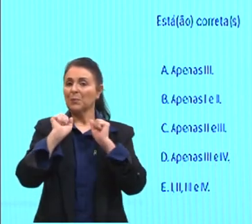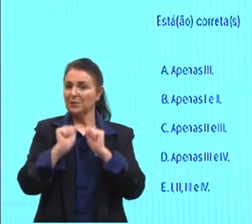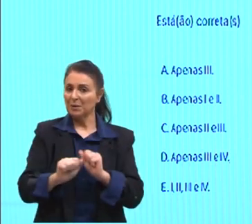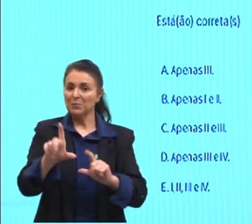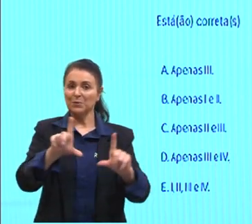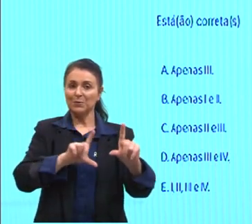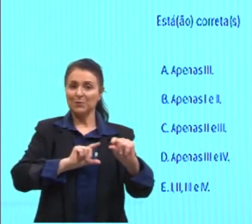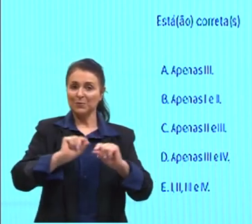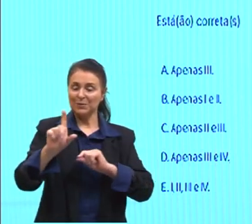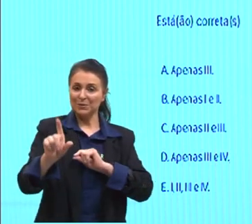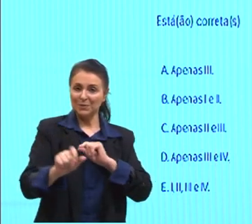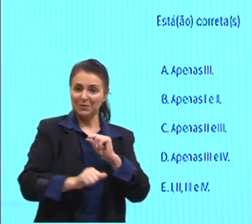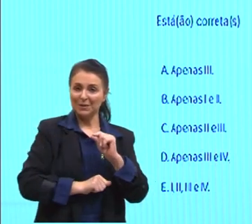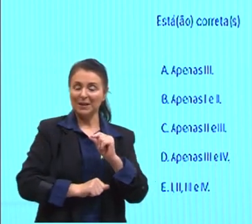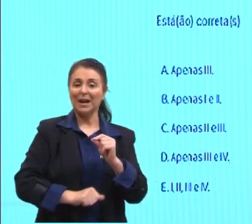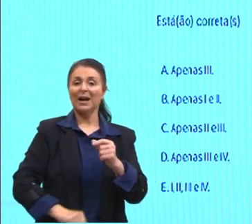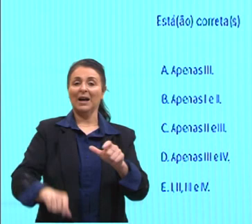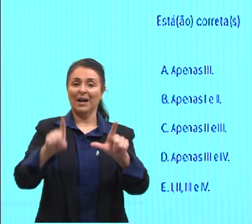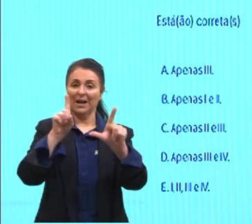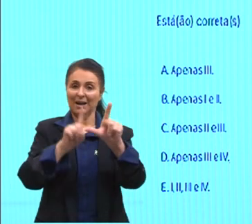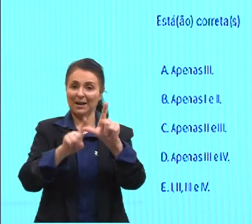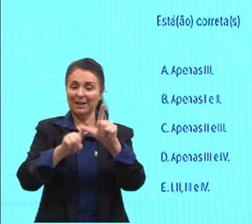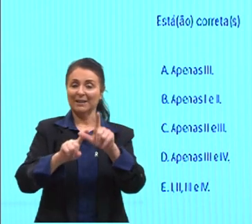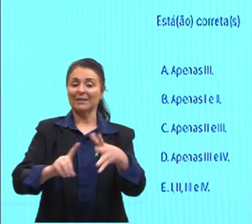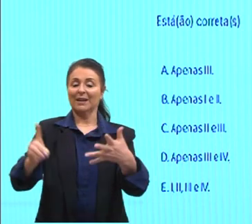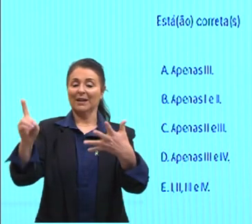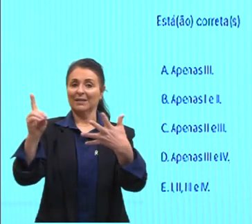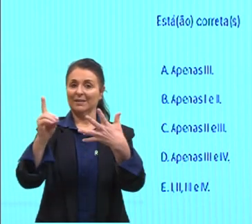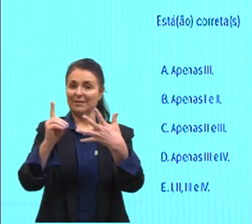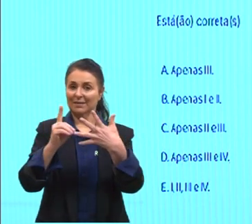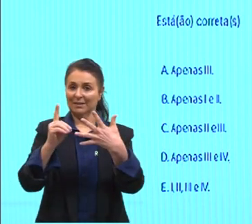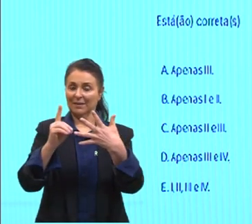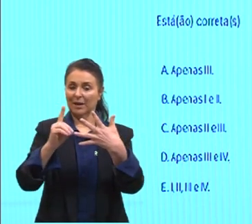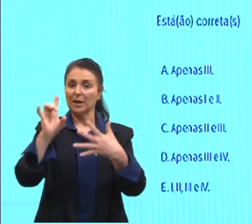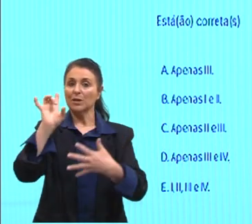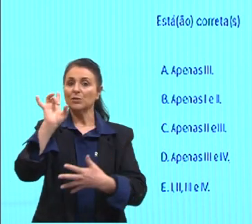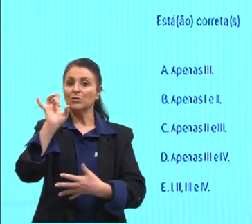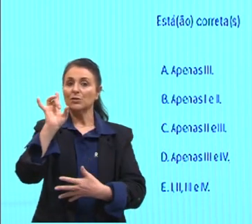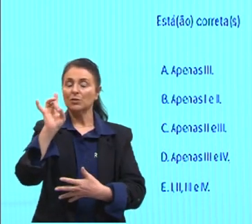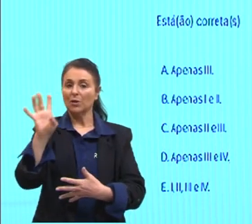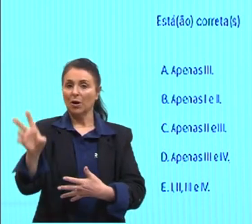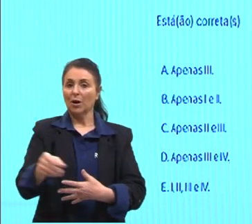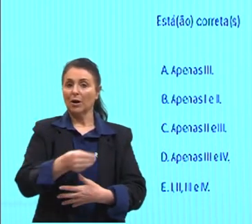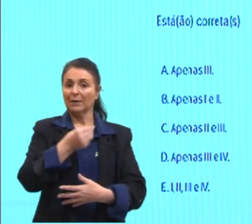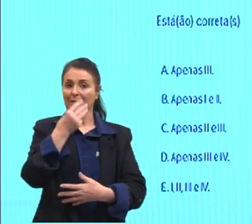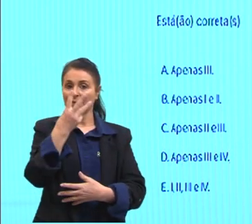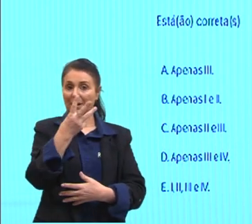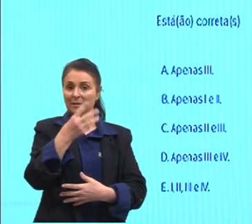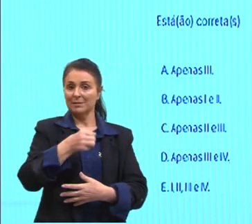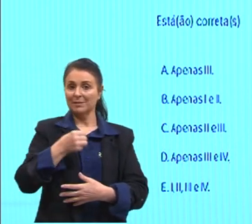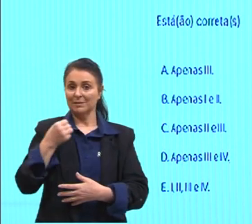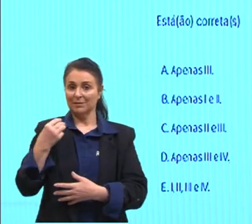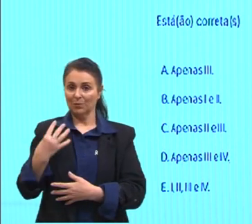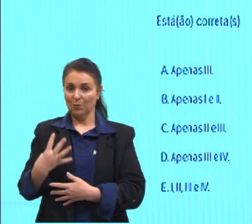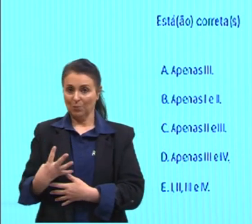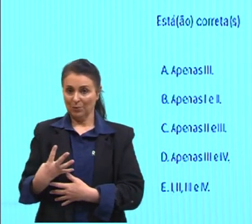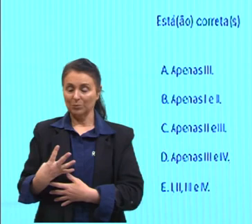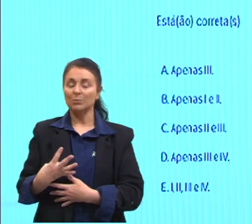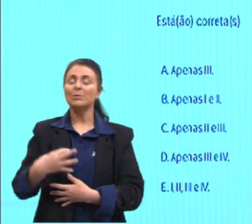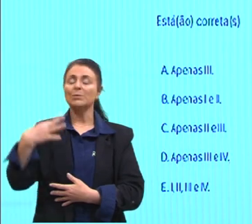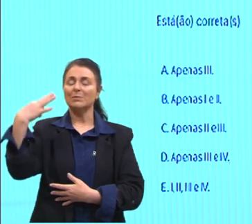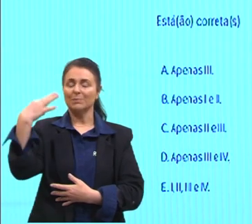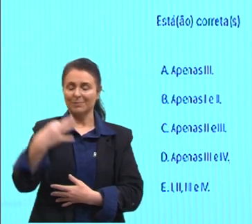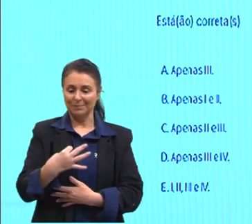a alternativa D, que fala que apenas a três e a quatro estão